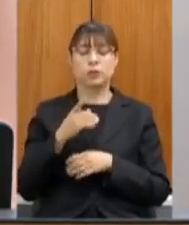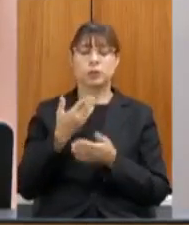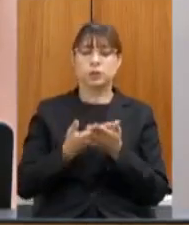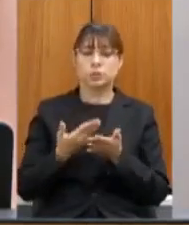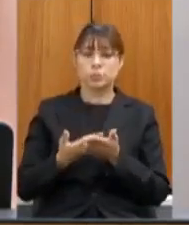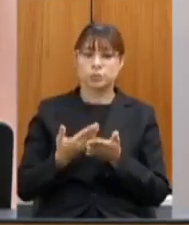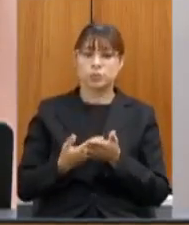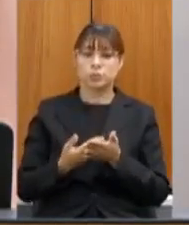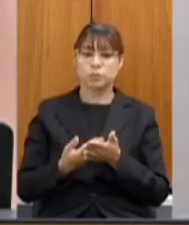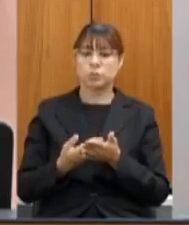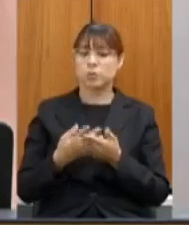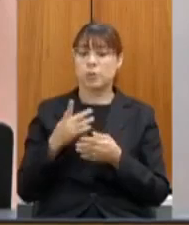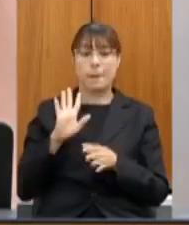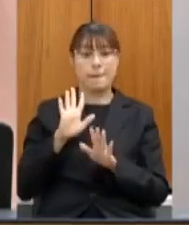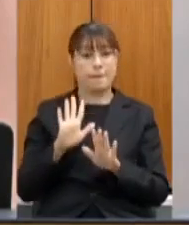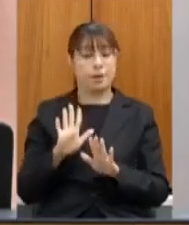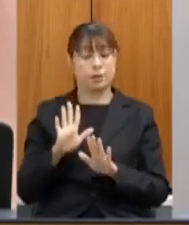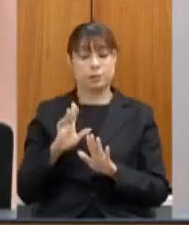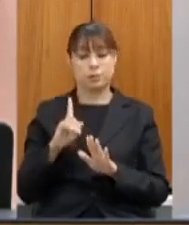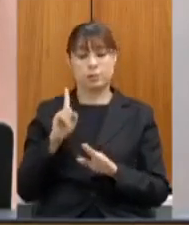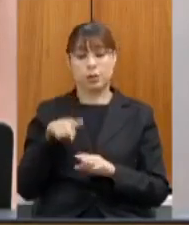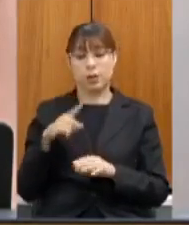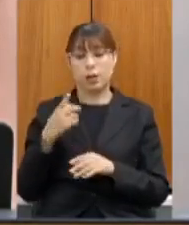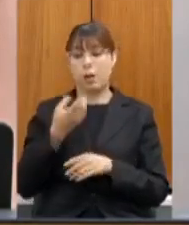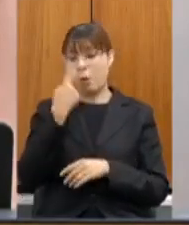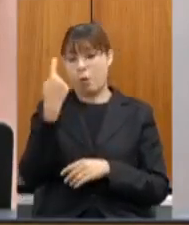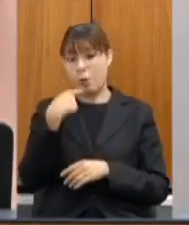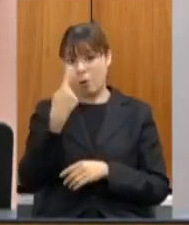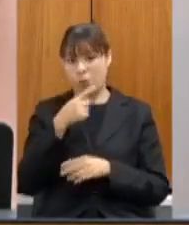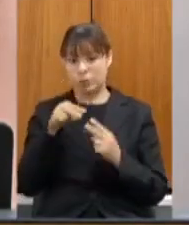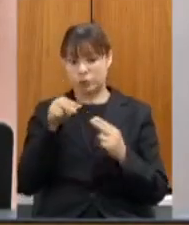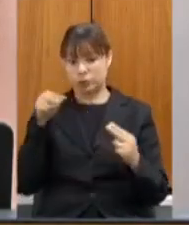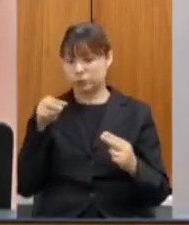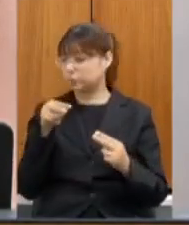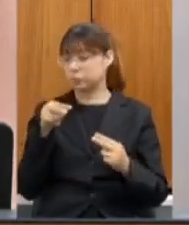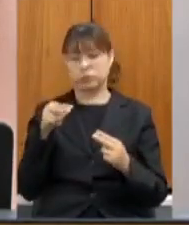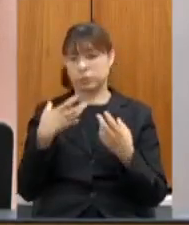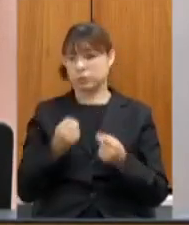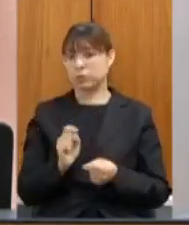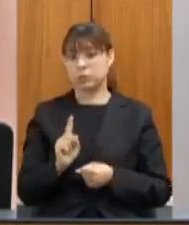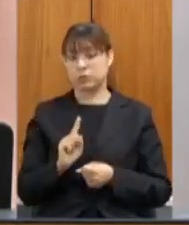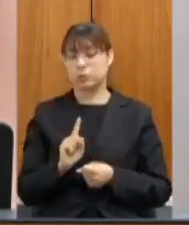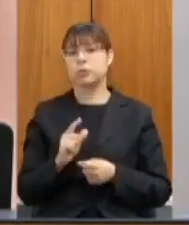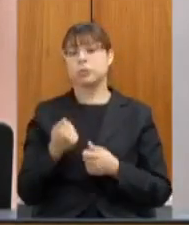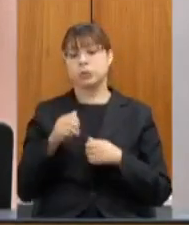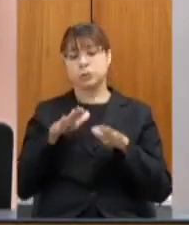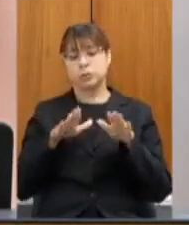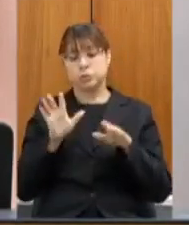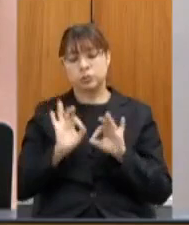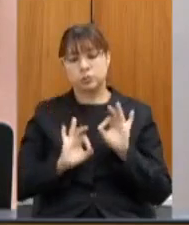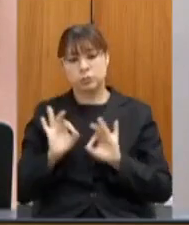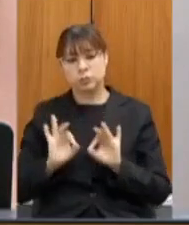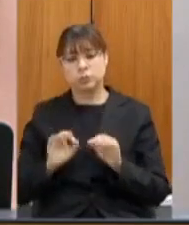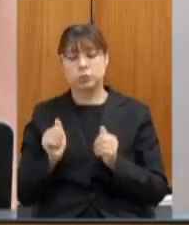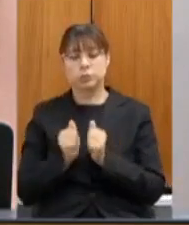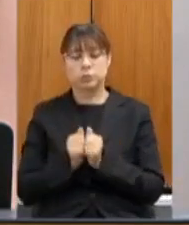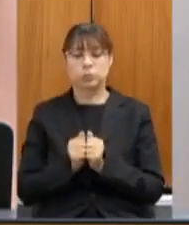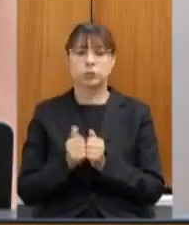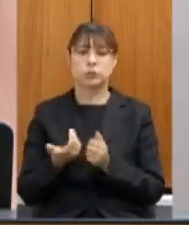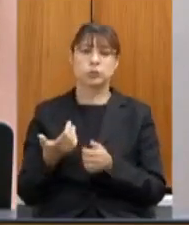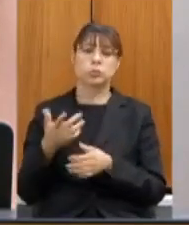remotas emergenciais como carga horária junto com órgãos de controle social sindicatos de